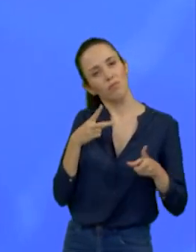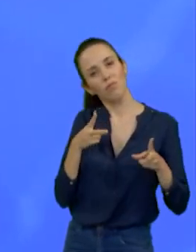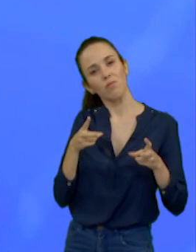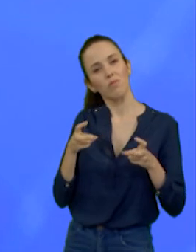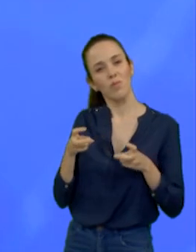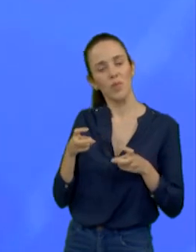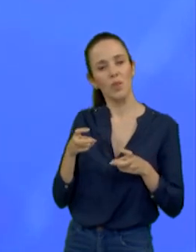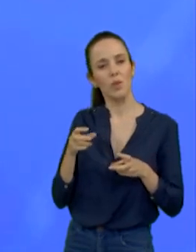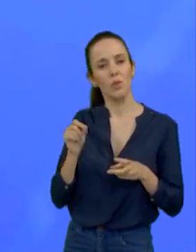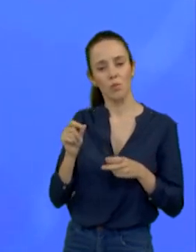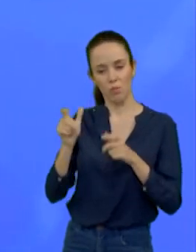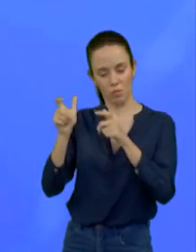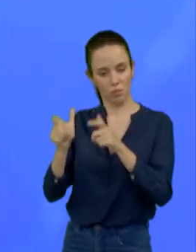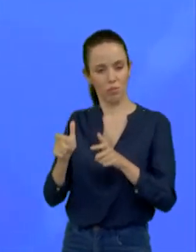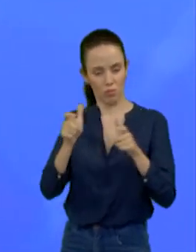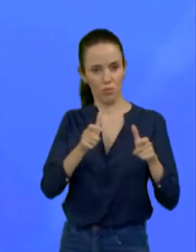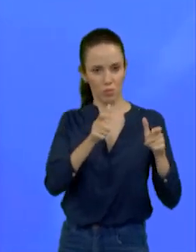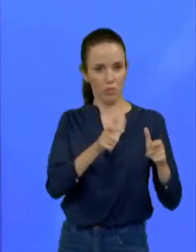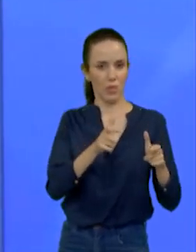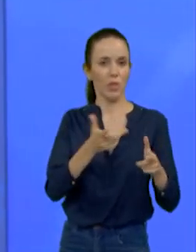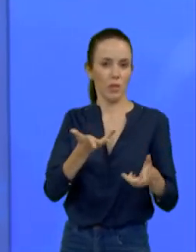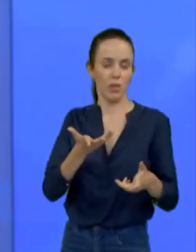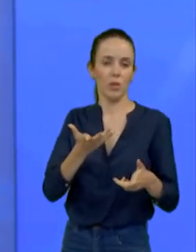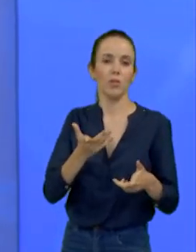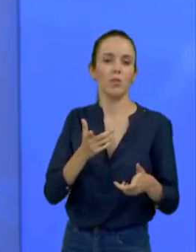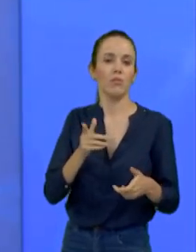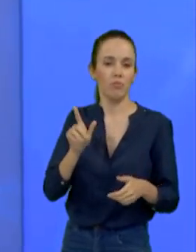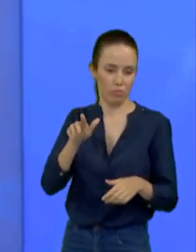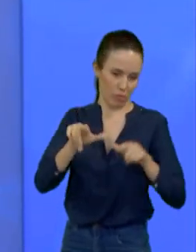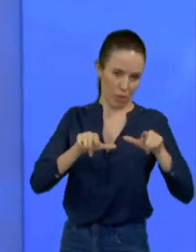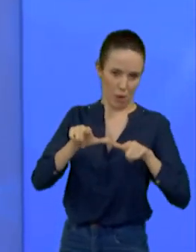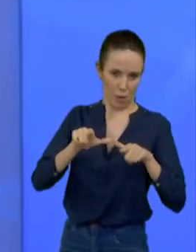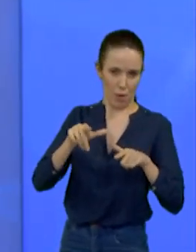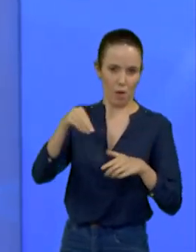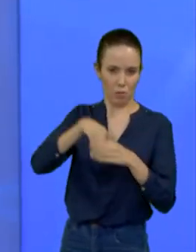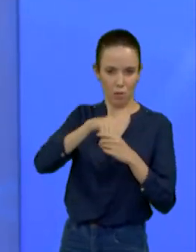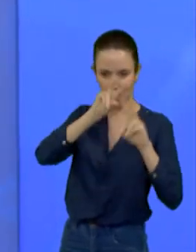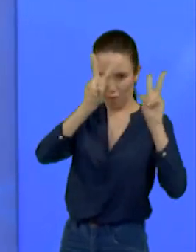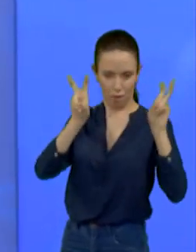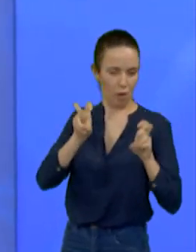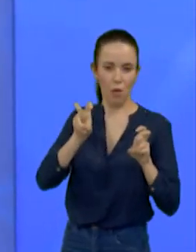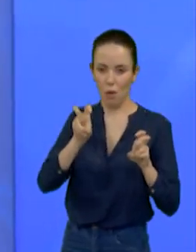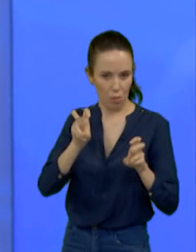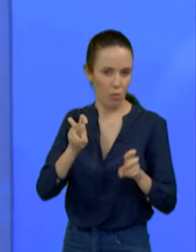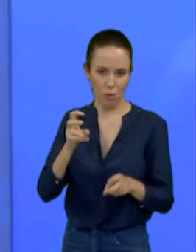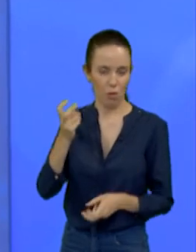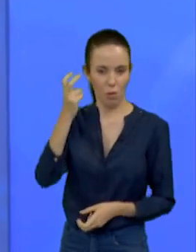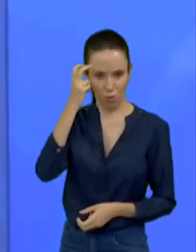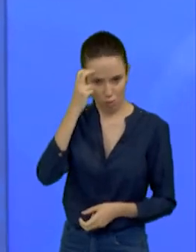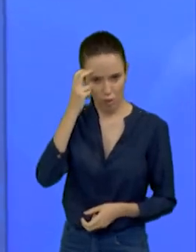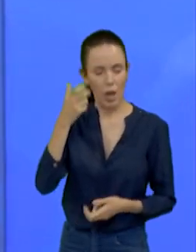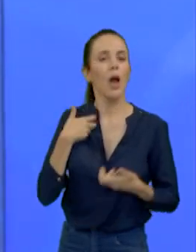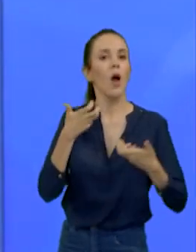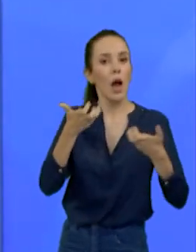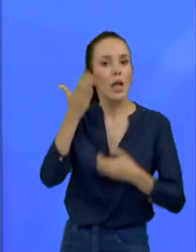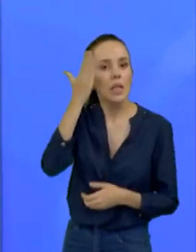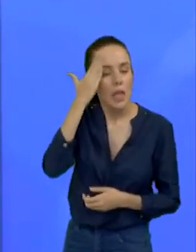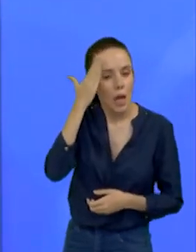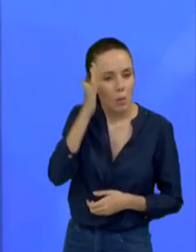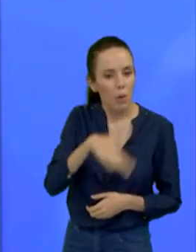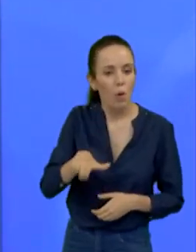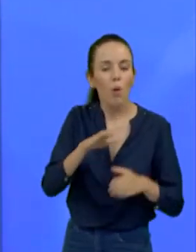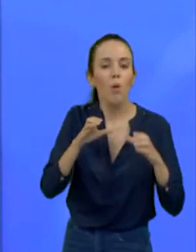das entidades hoje existentes que trabalham com cultura no município de São Sebastião. Nós pretendemos ouvir a categoria e,